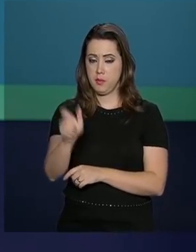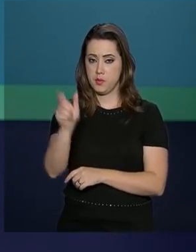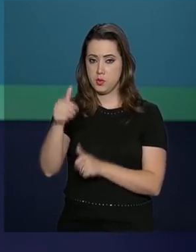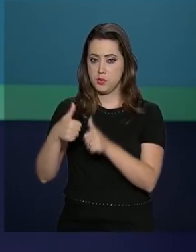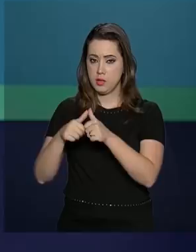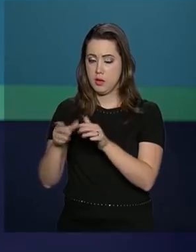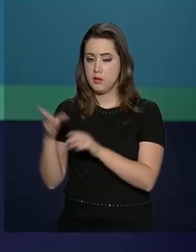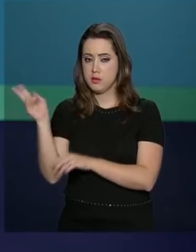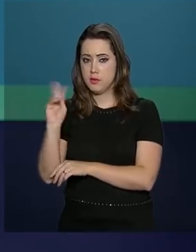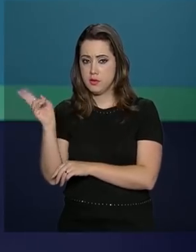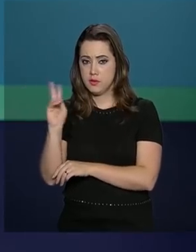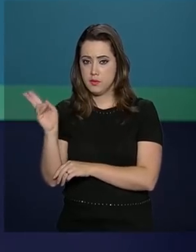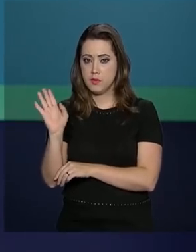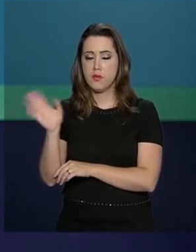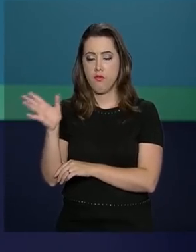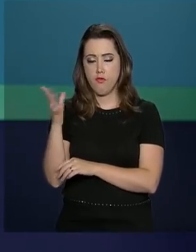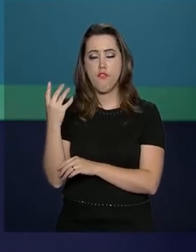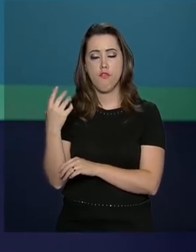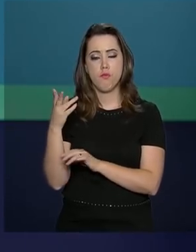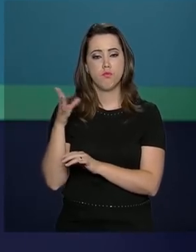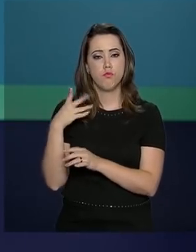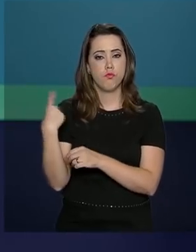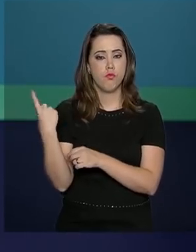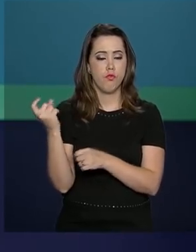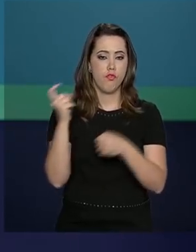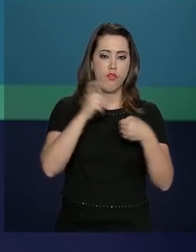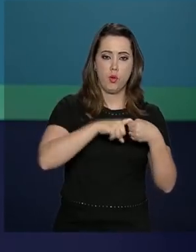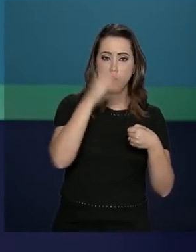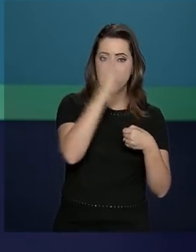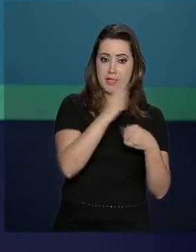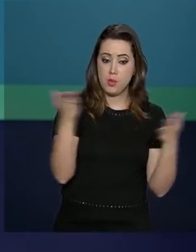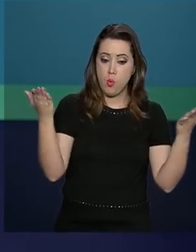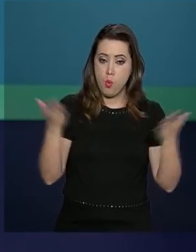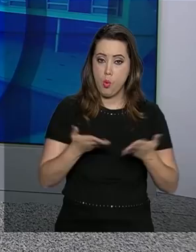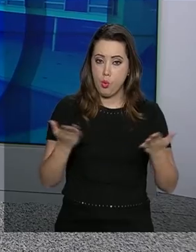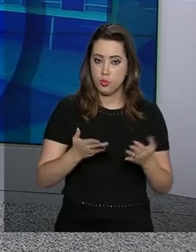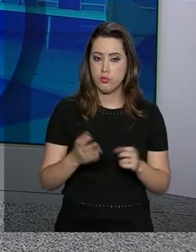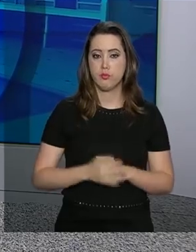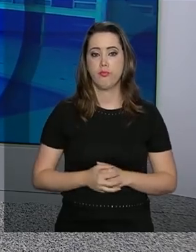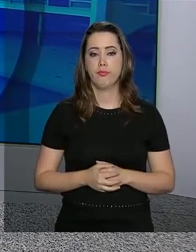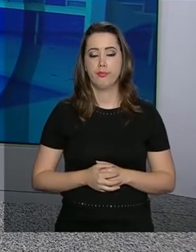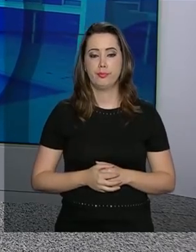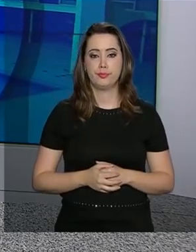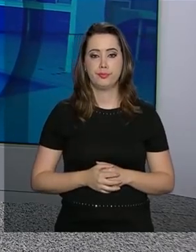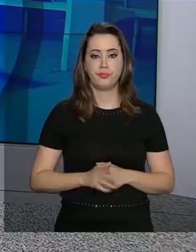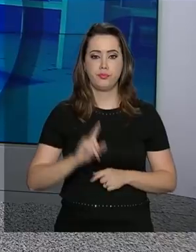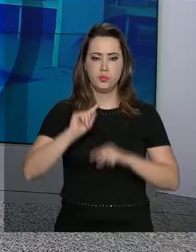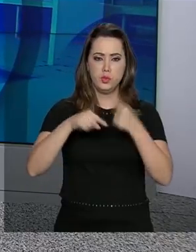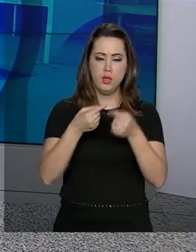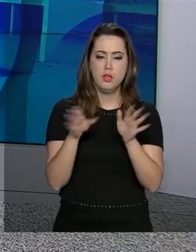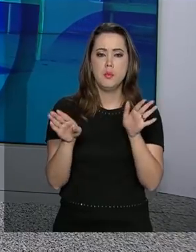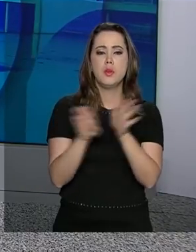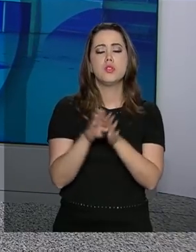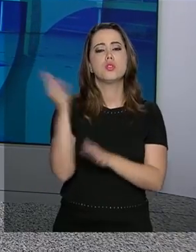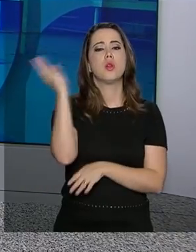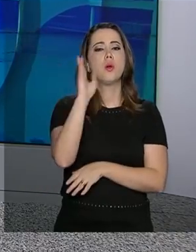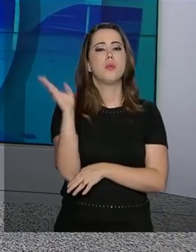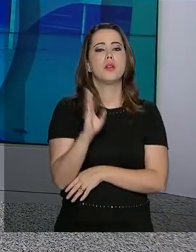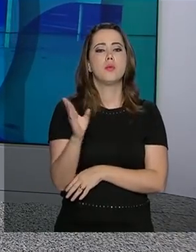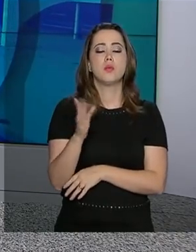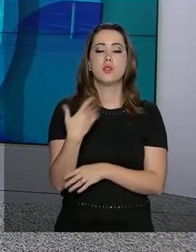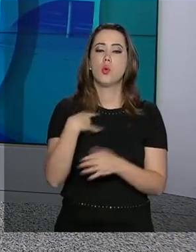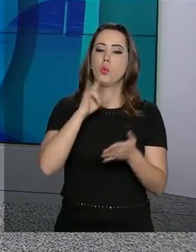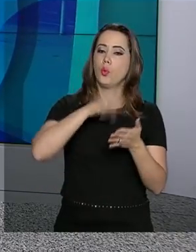retidos na Venezuela vão retornar ao Brasil ainda hoje. Depois de chegar ao Brasil,